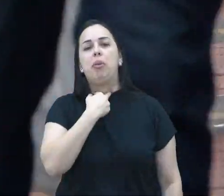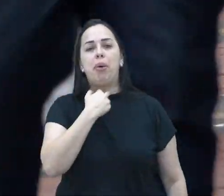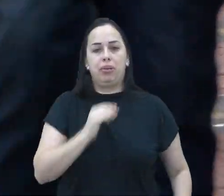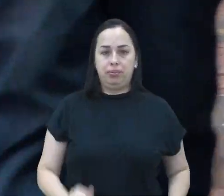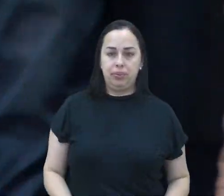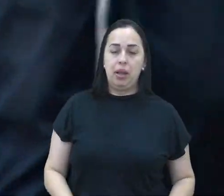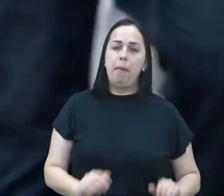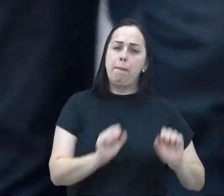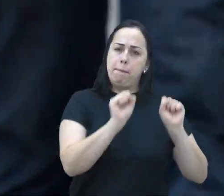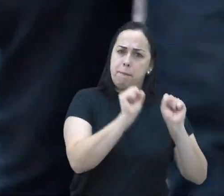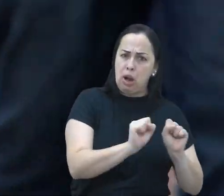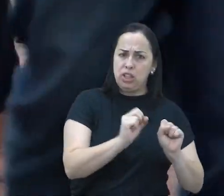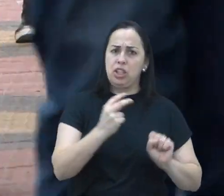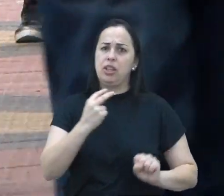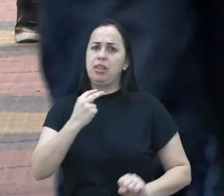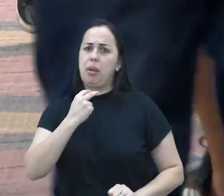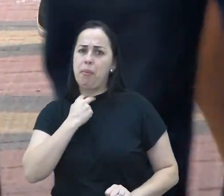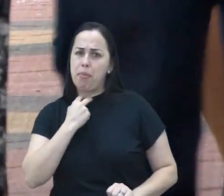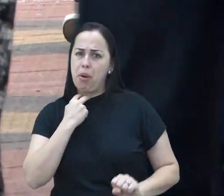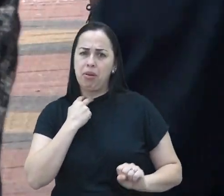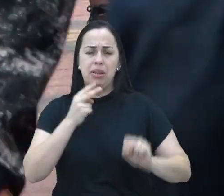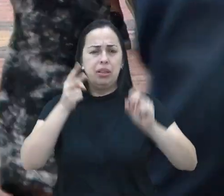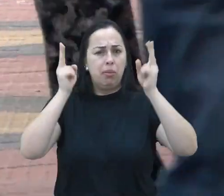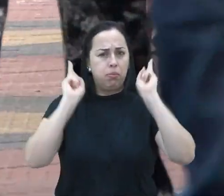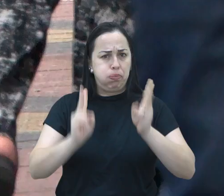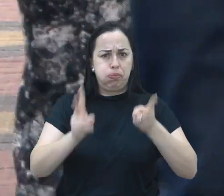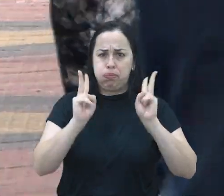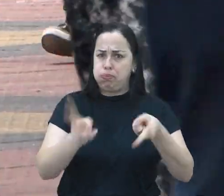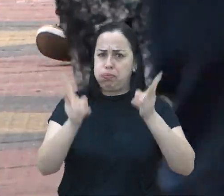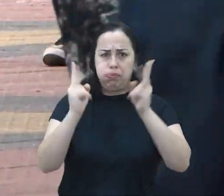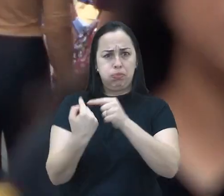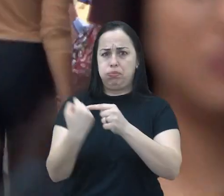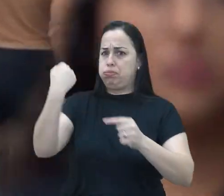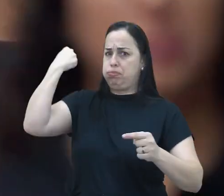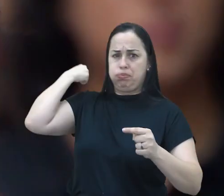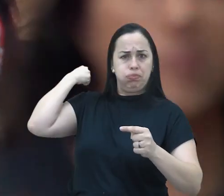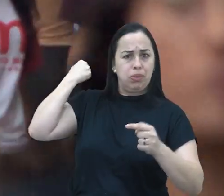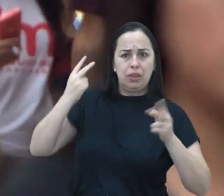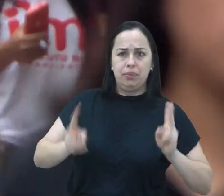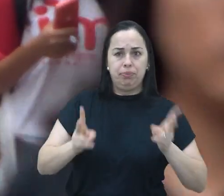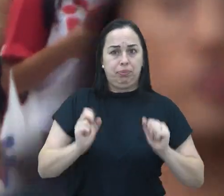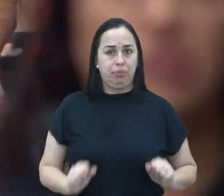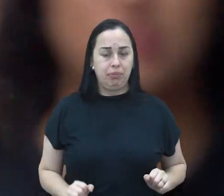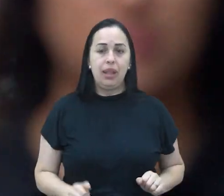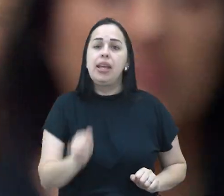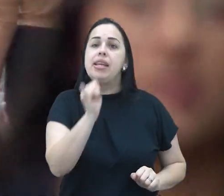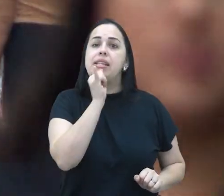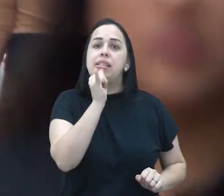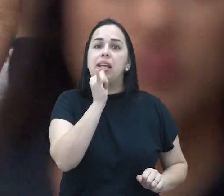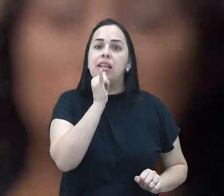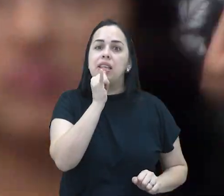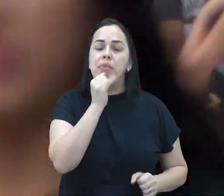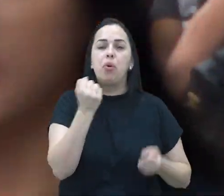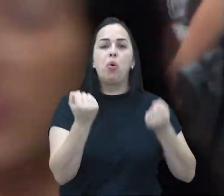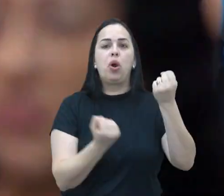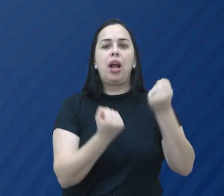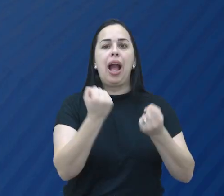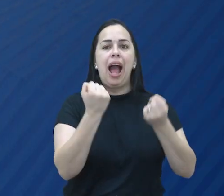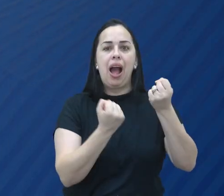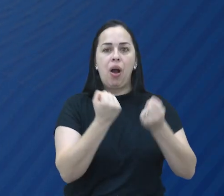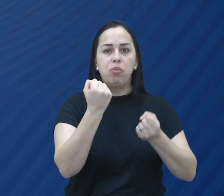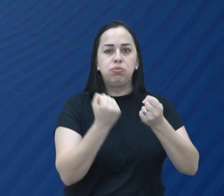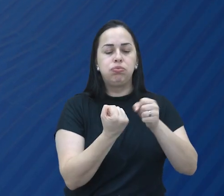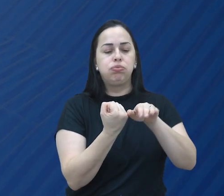Muitas das regras do que pode e o que não pode durante a campanha eleitoral são as mesmas de pleitos dos anos anteriores.